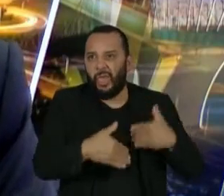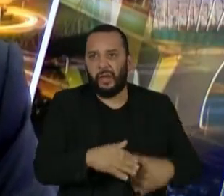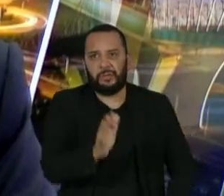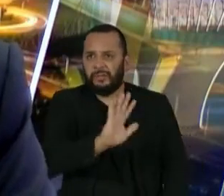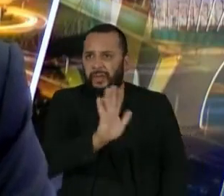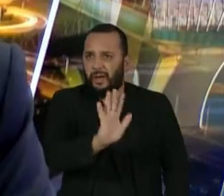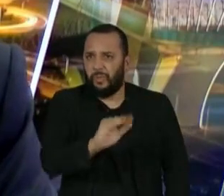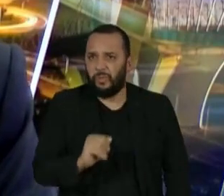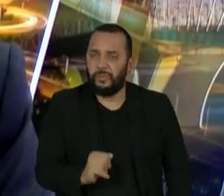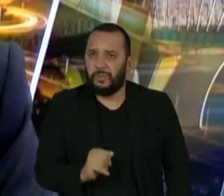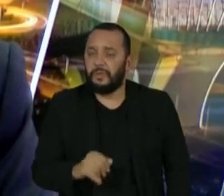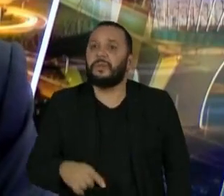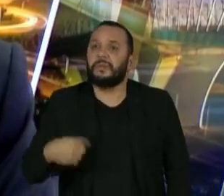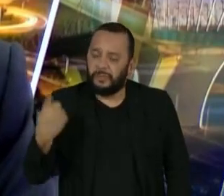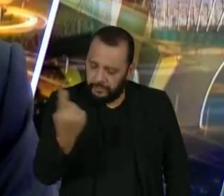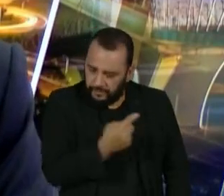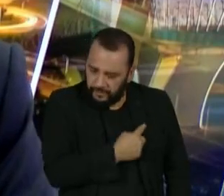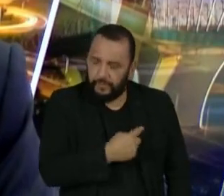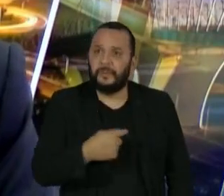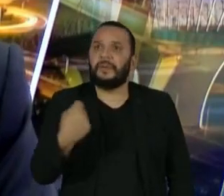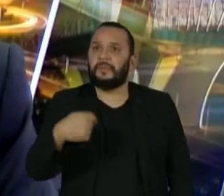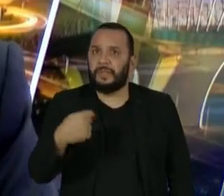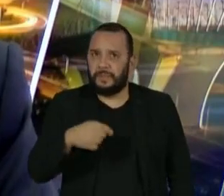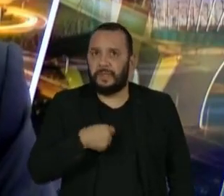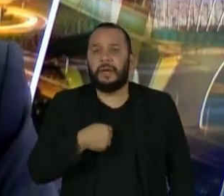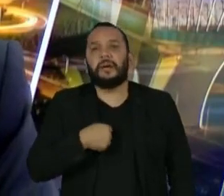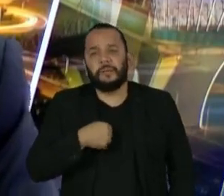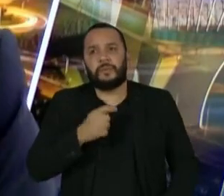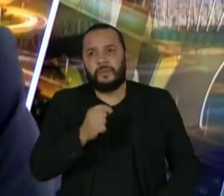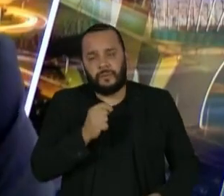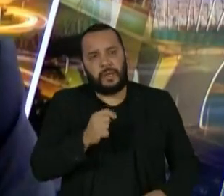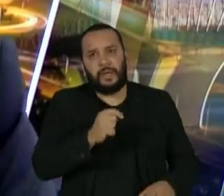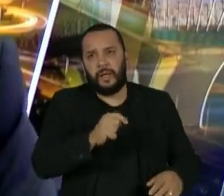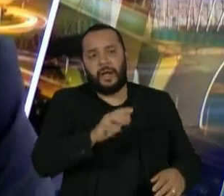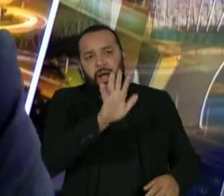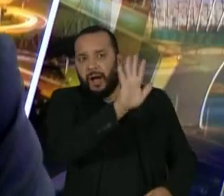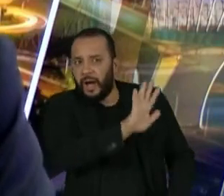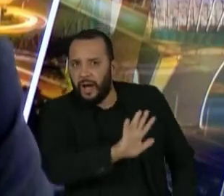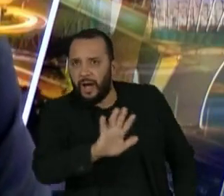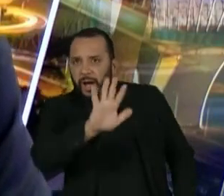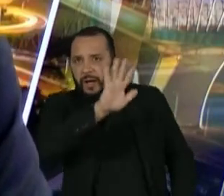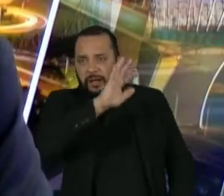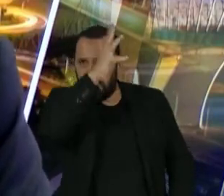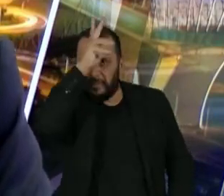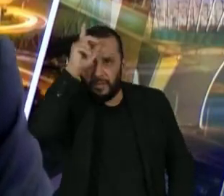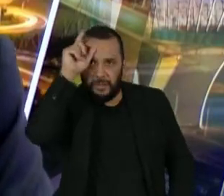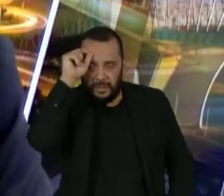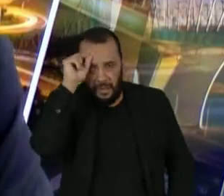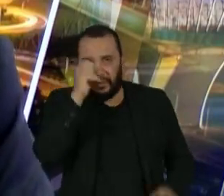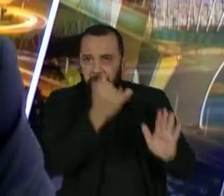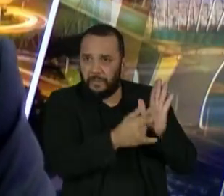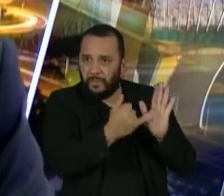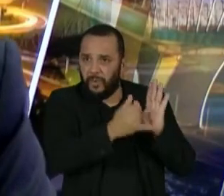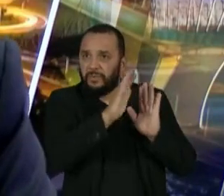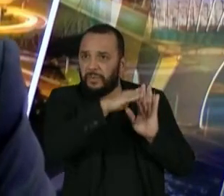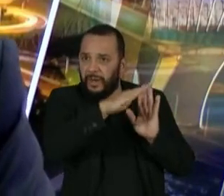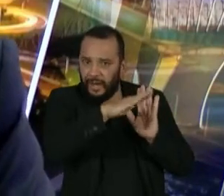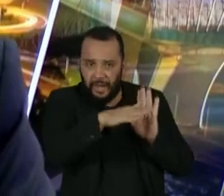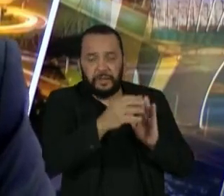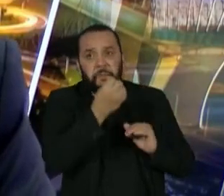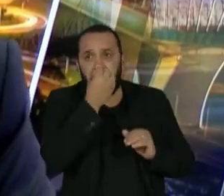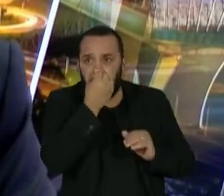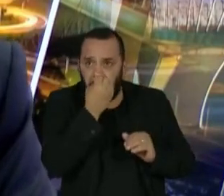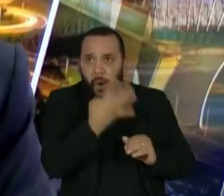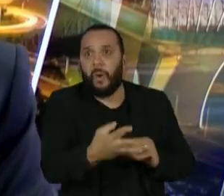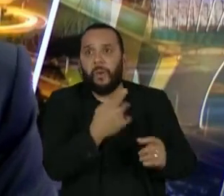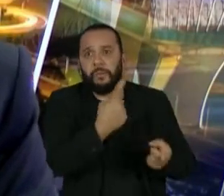possamos cobrar do mundo pelo que nós prestamos de serviço ambiental. Porque chega